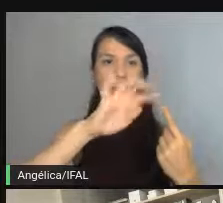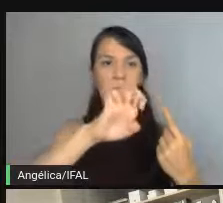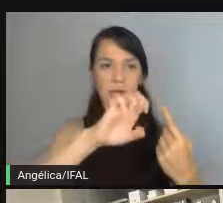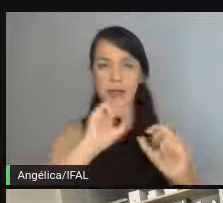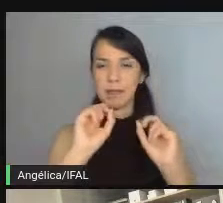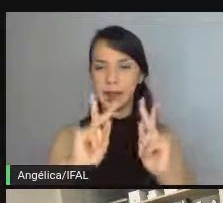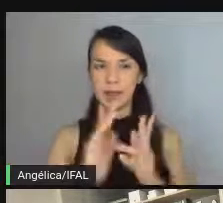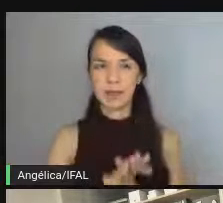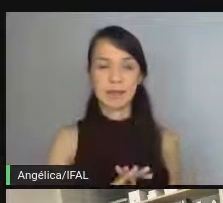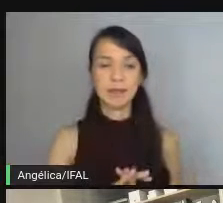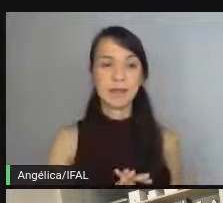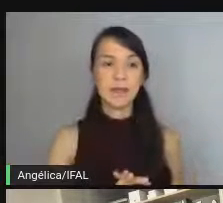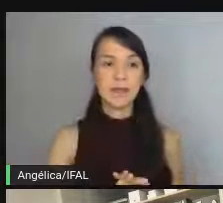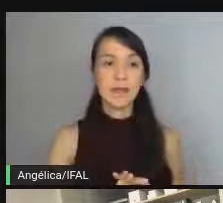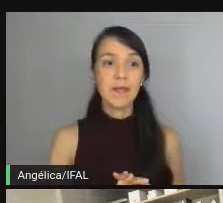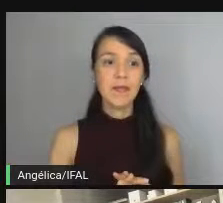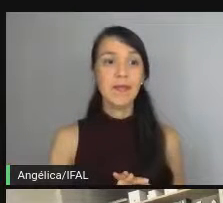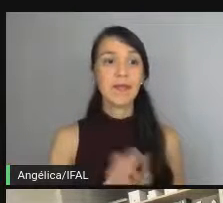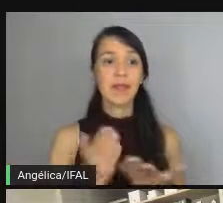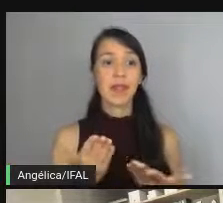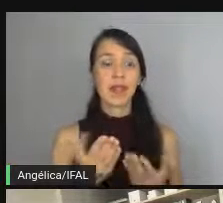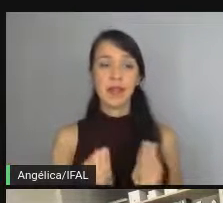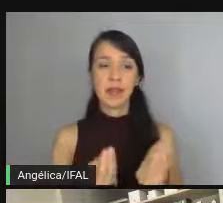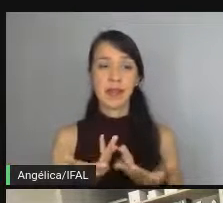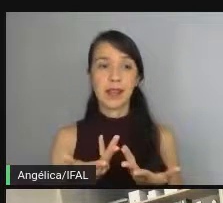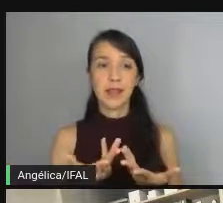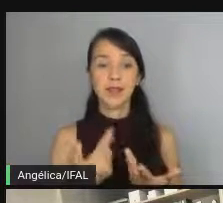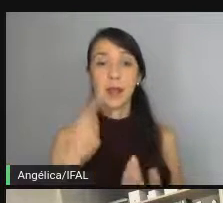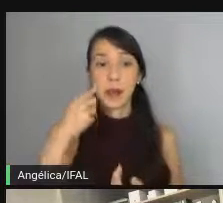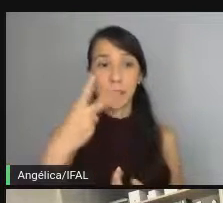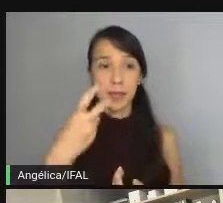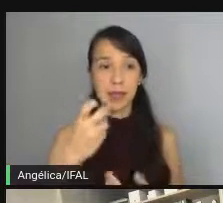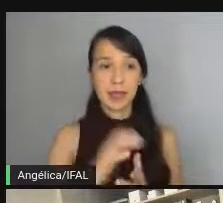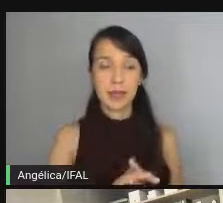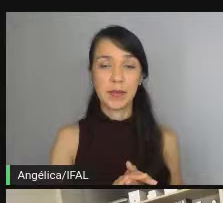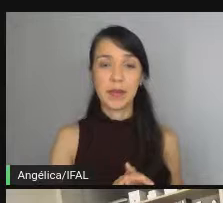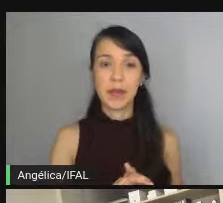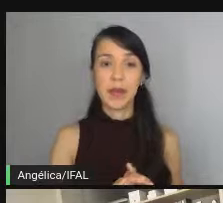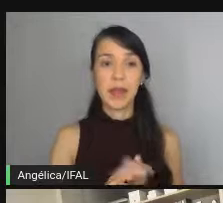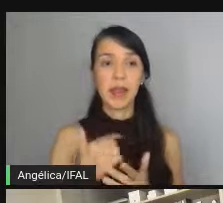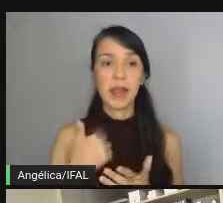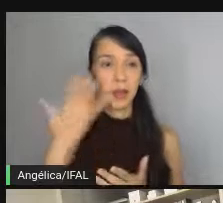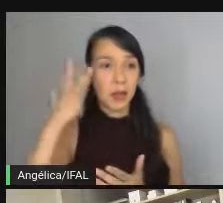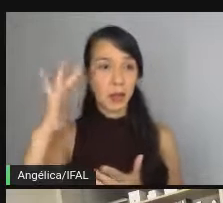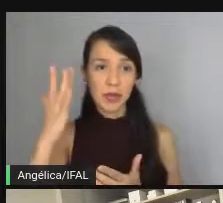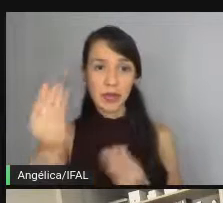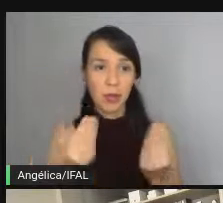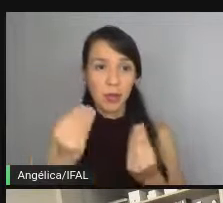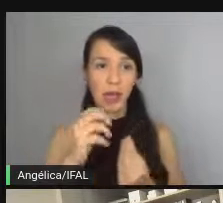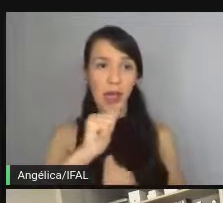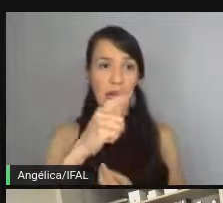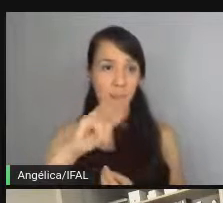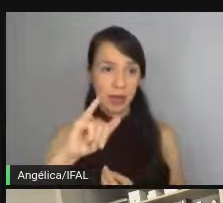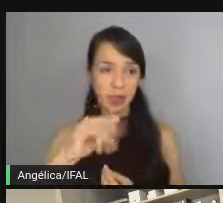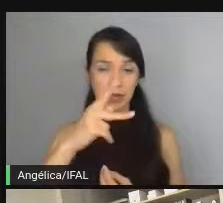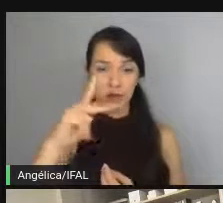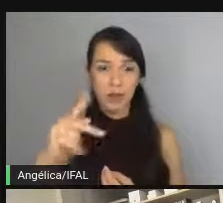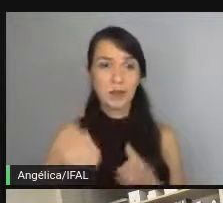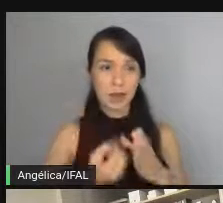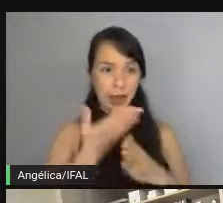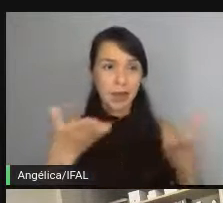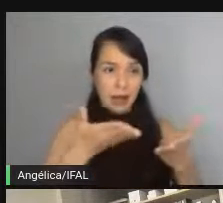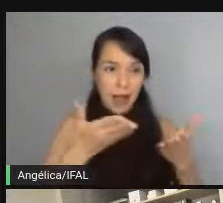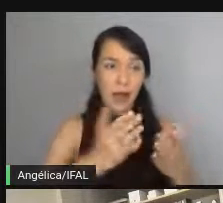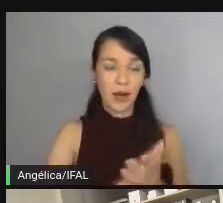Beleza. Tá, aí, percebam o seguinte, pessoal, eu não sei como é que a API de vocês, que a gente está criando agora,